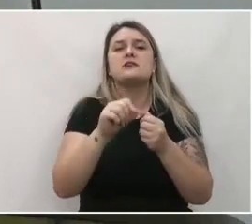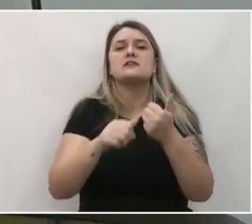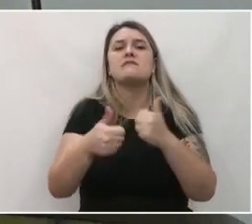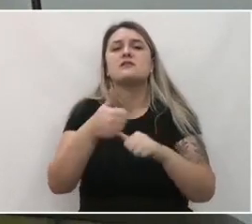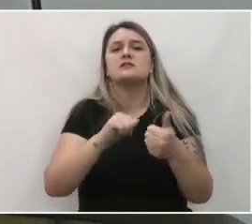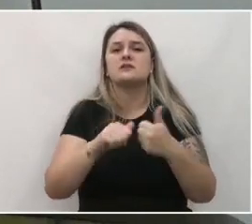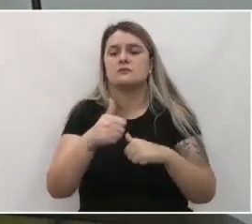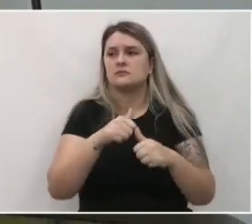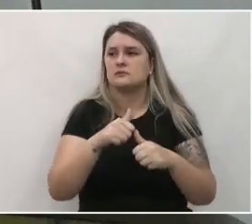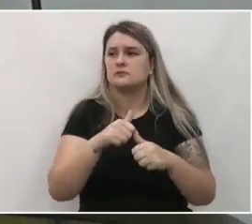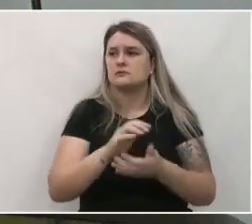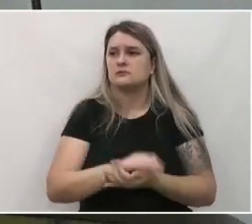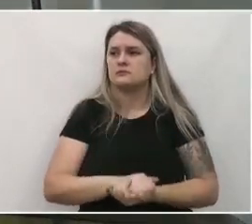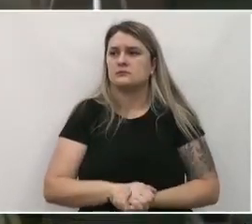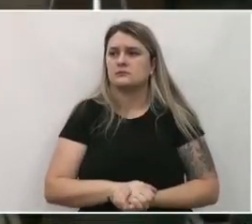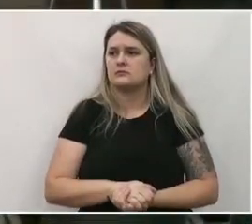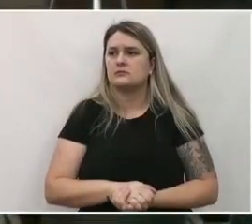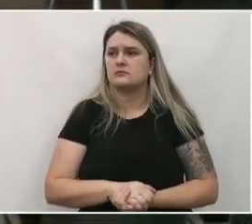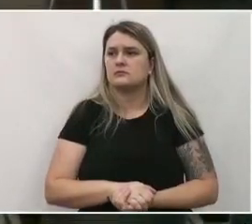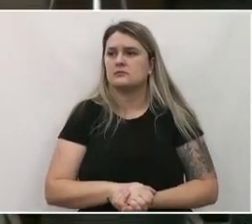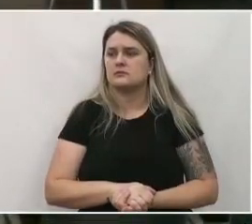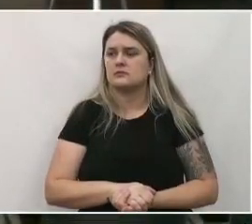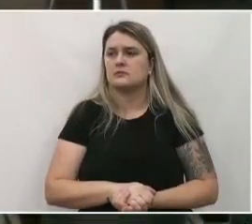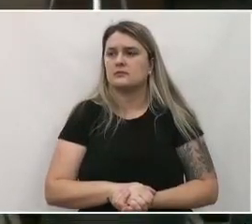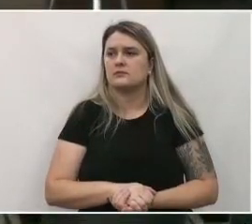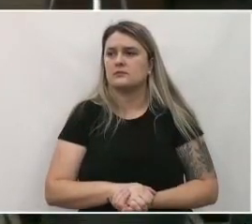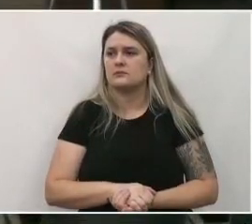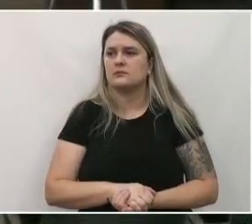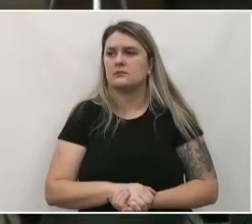Você consegue vir aqui? Porque...